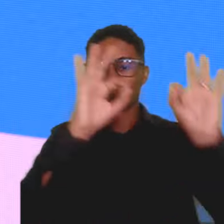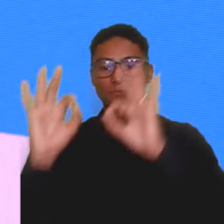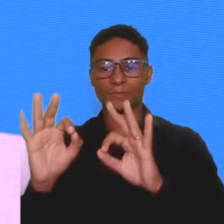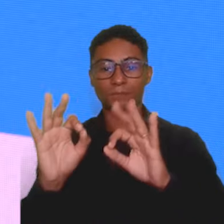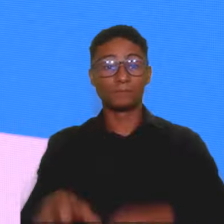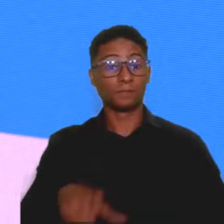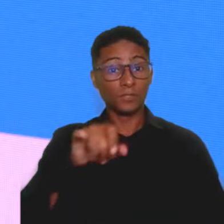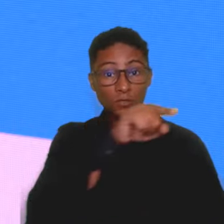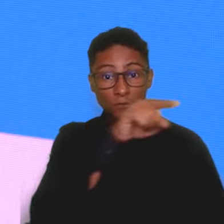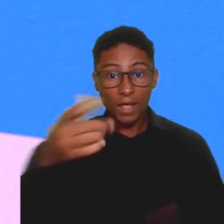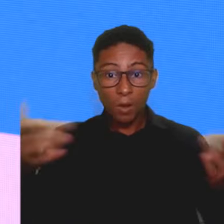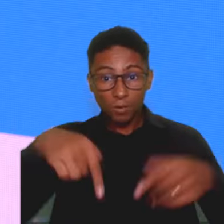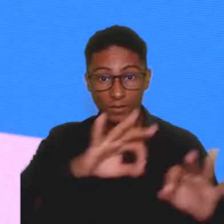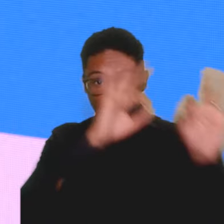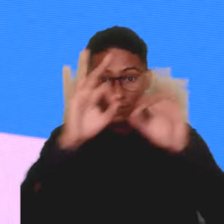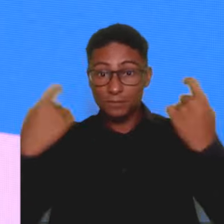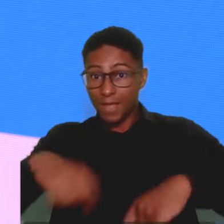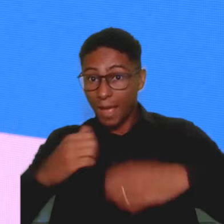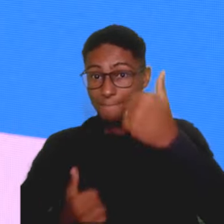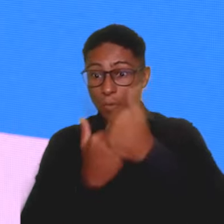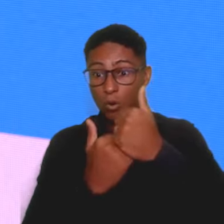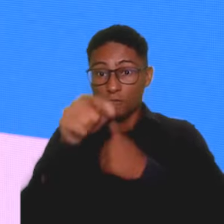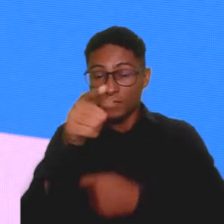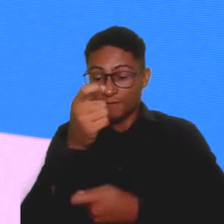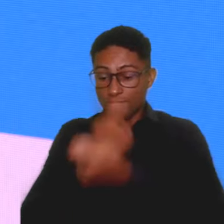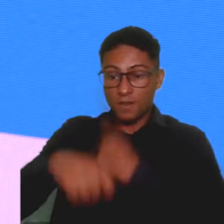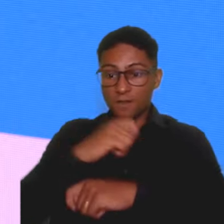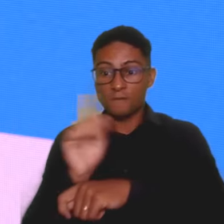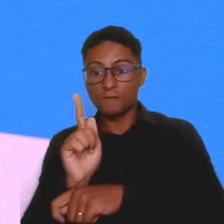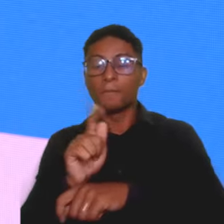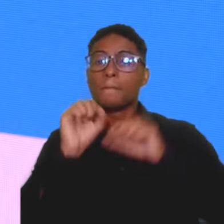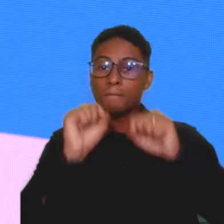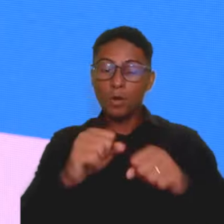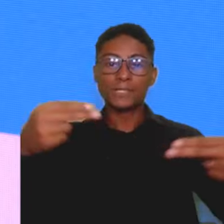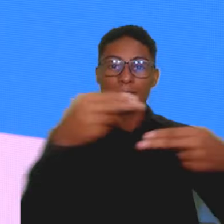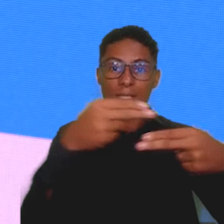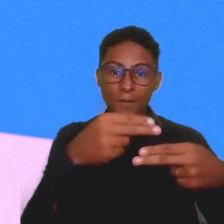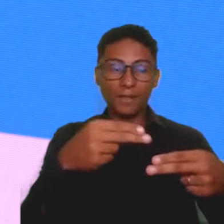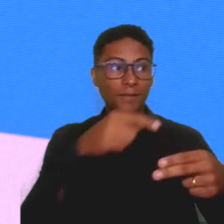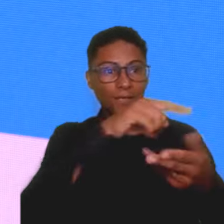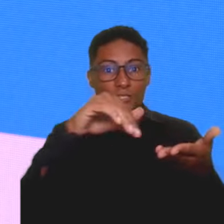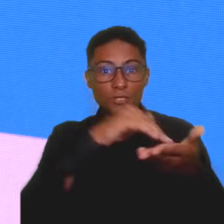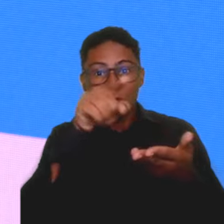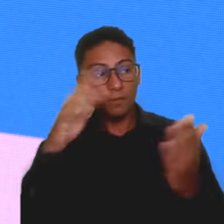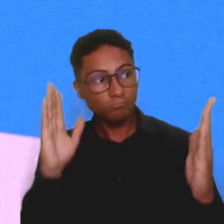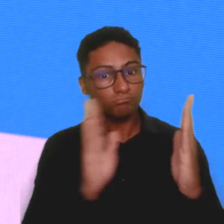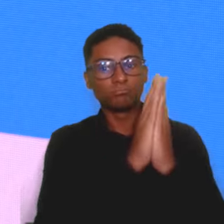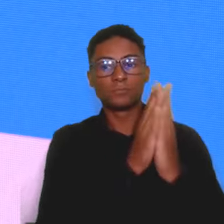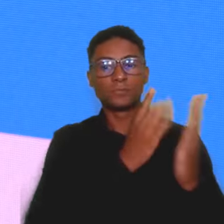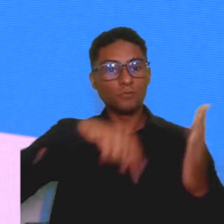E se você que nos assiste precisa de apoio na gestão financeira, procure o escritório do Sebrae mais próximo. Nós estamos à